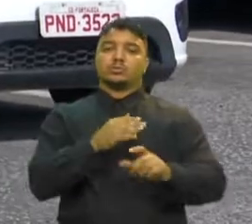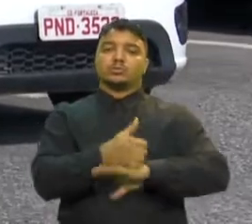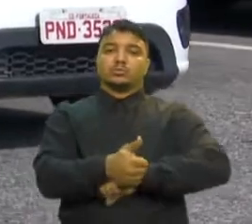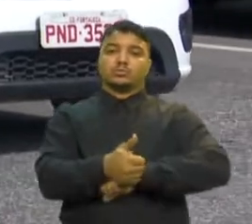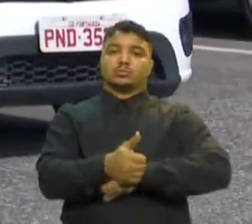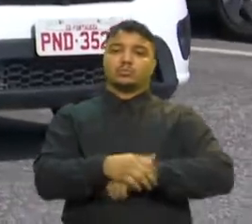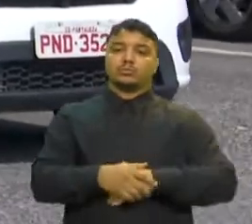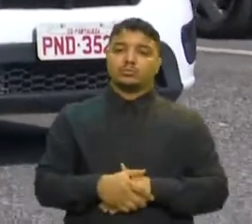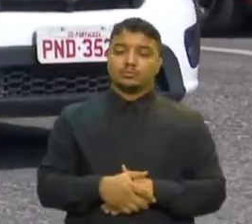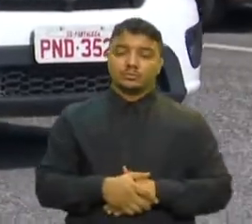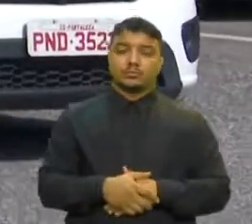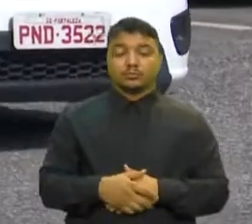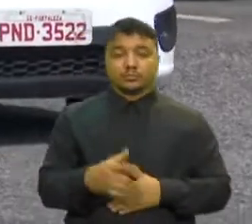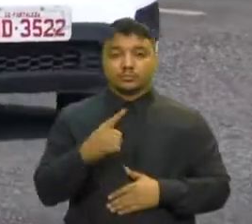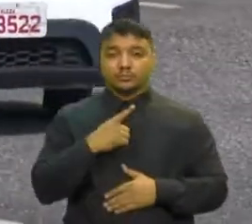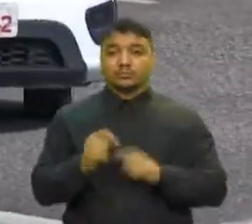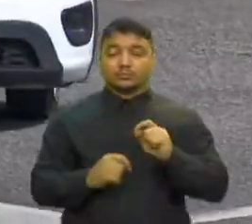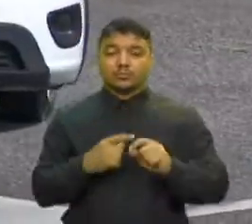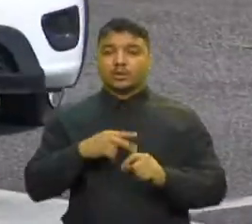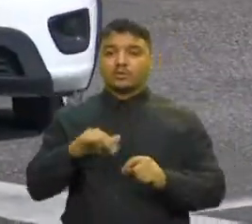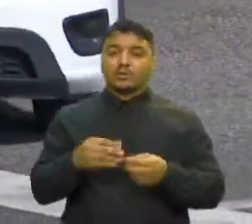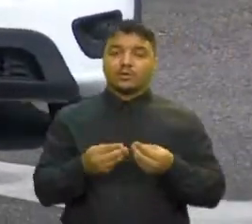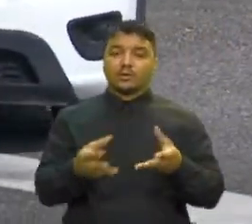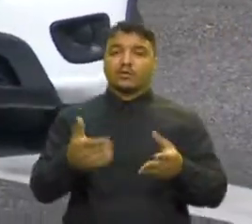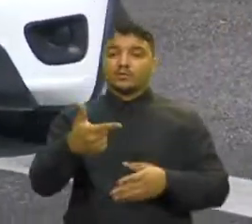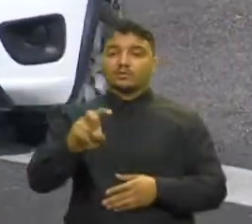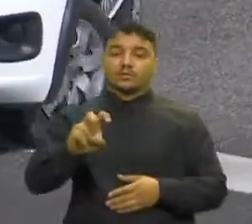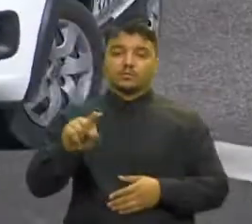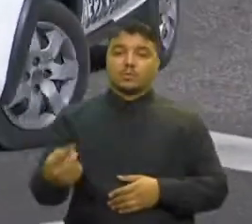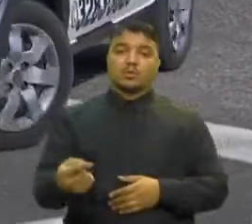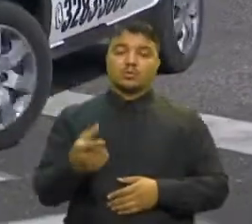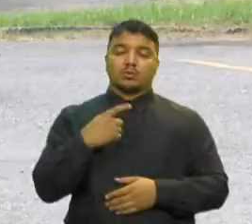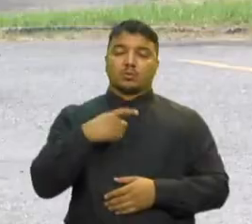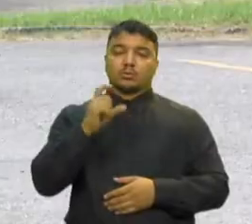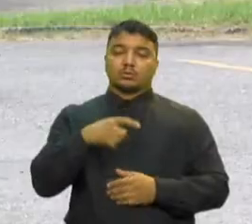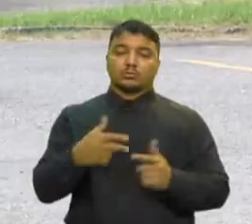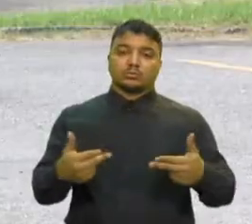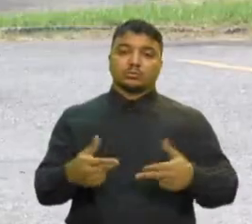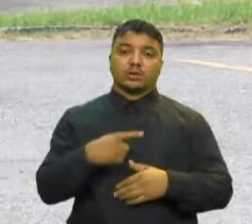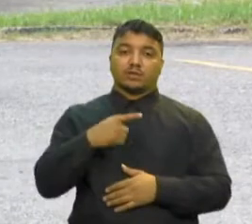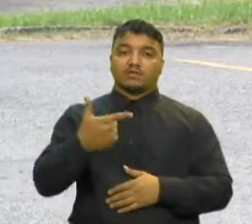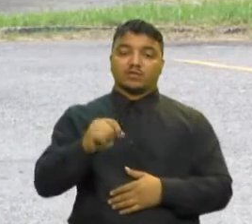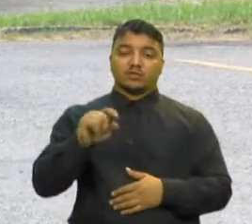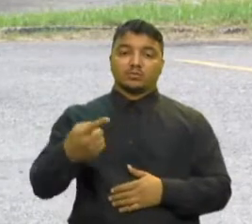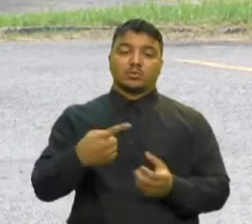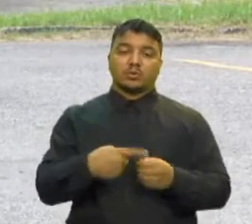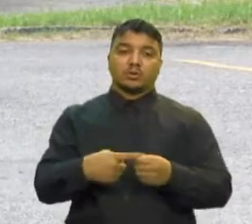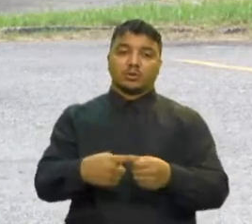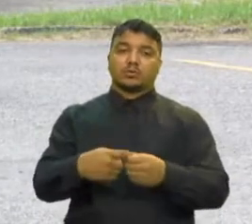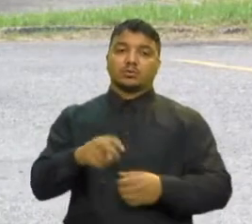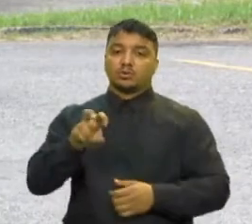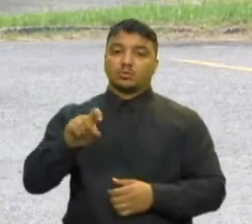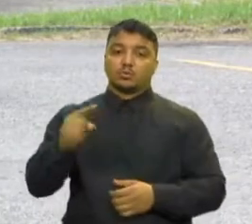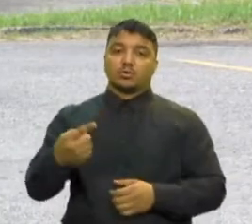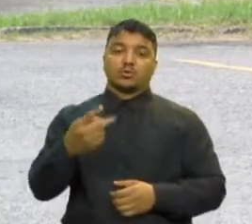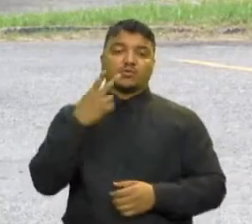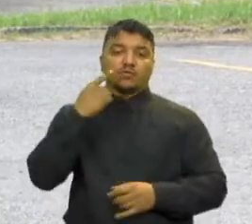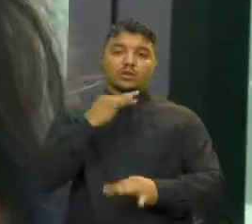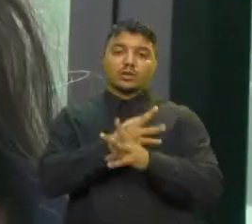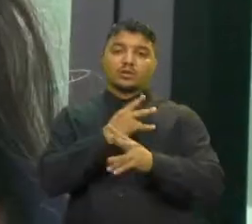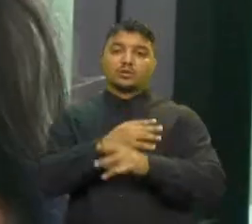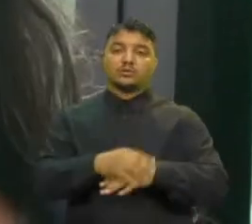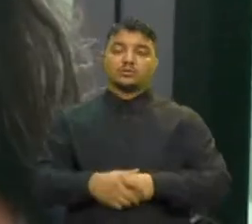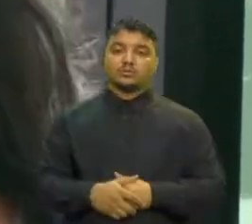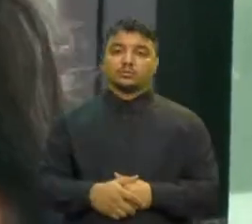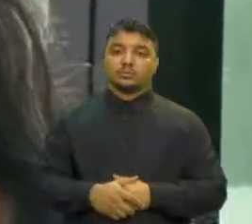Nessa nova etapa, serão liberadas 25 mil carteiras Sendo 20 mil para o interior e outras 5 mil para a Fortaleza